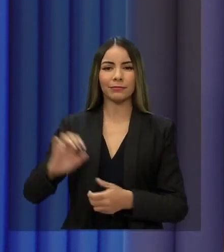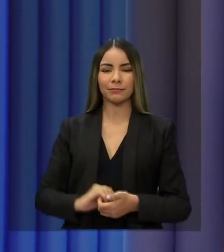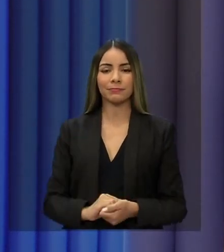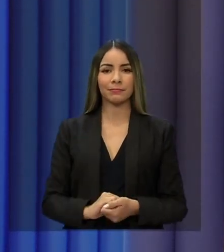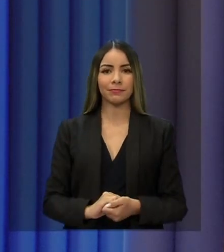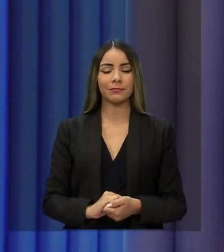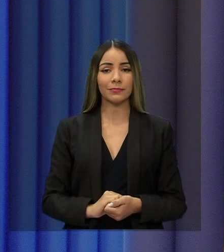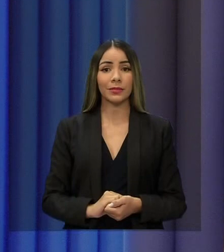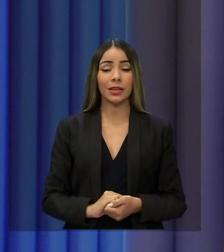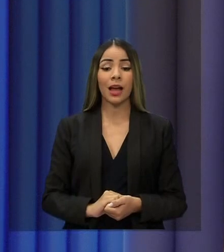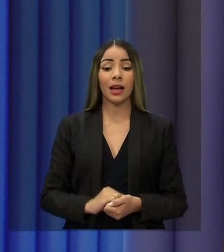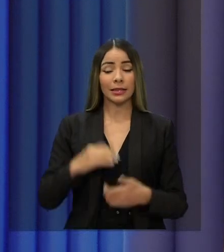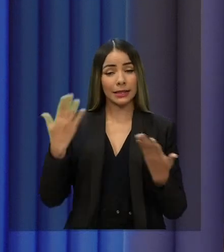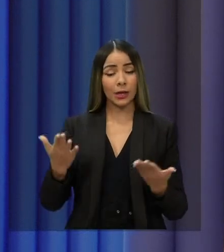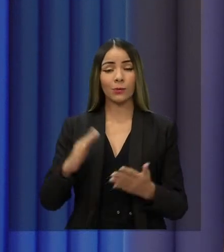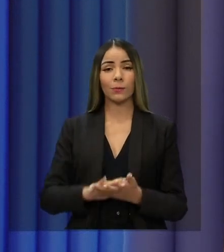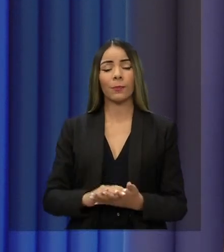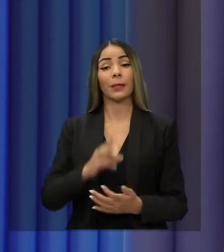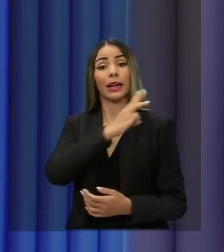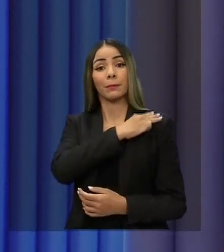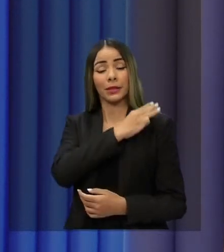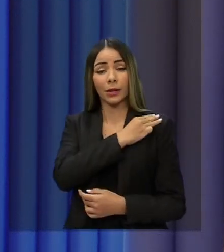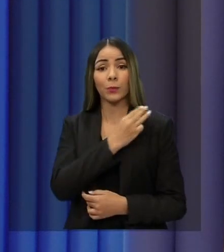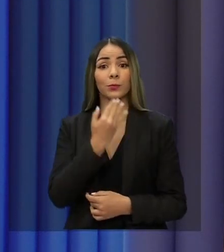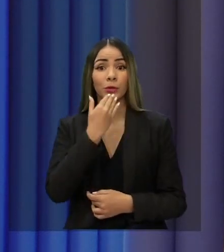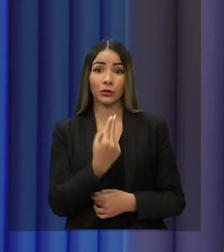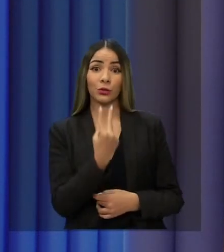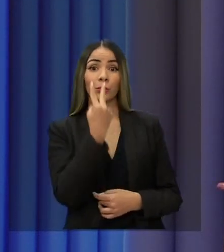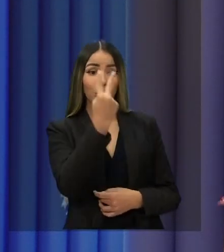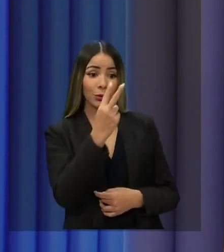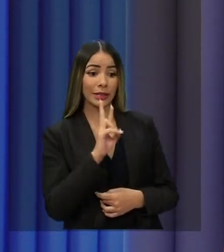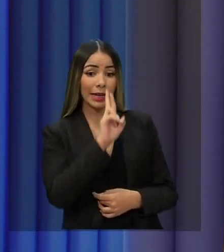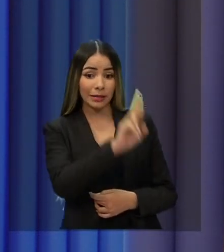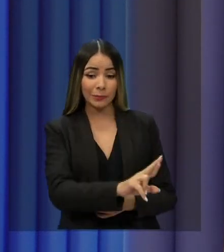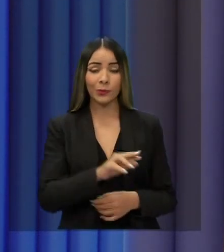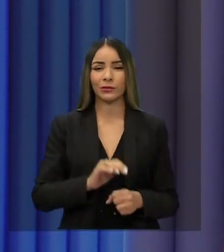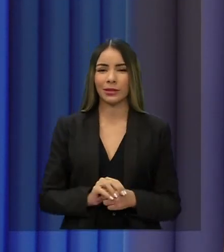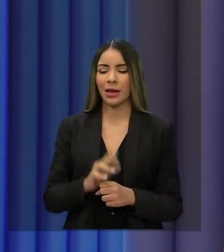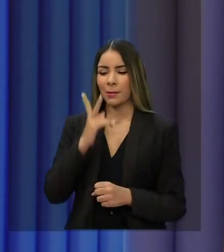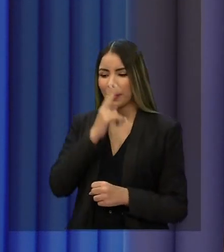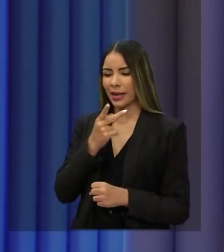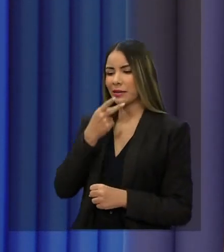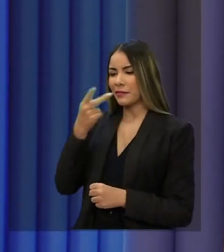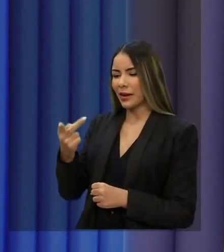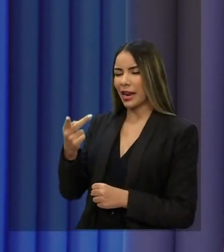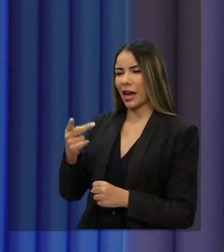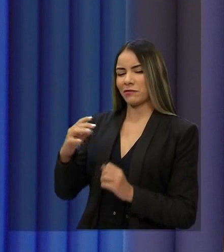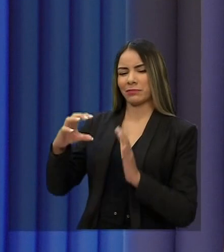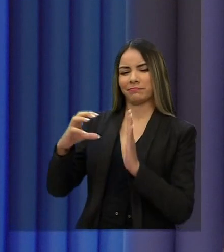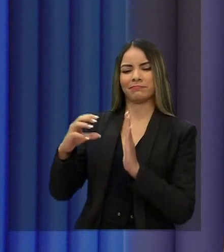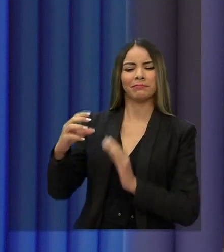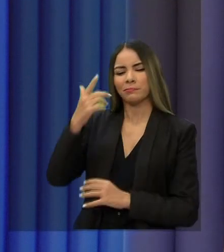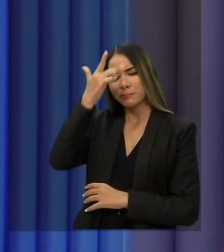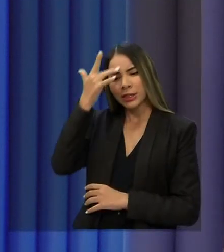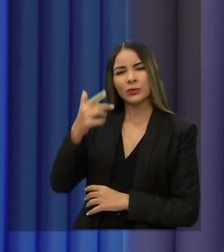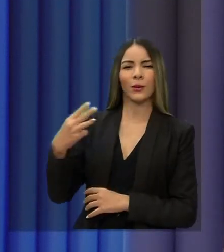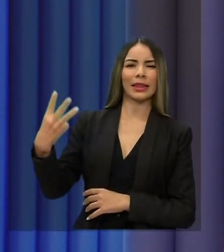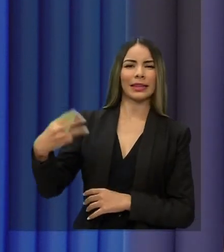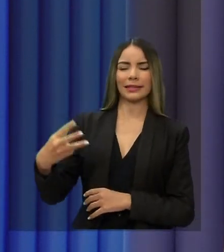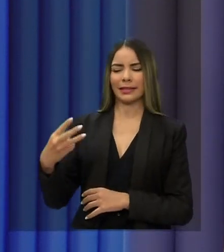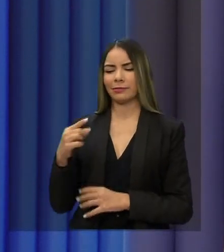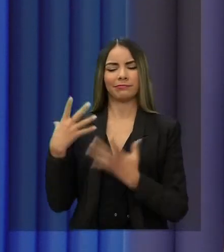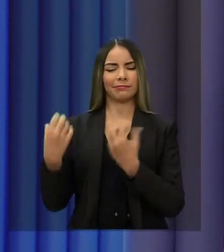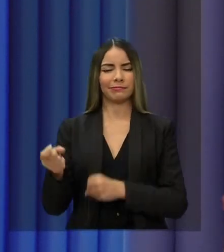Capitão Wagner fez dois pedidos de direito de resposta. No primeiro, a ofensa fazia menção a terceiros, por isso não foi concedido.